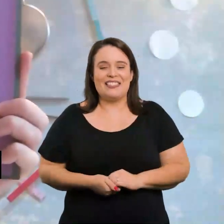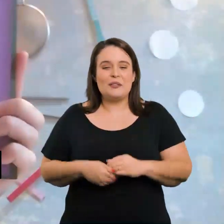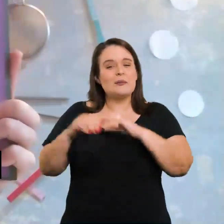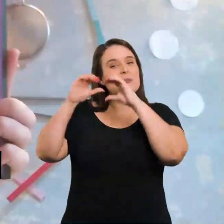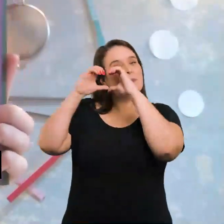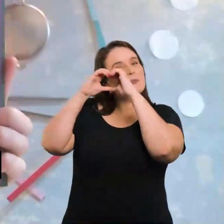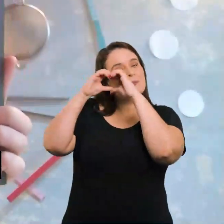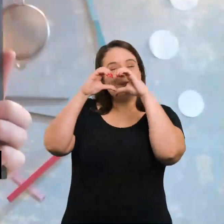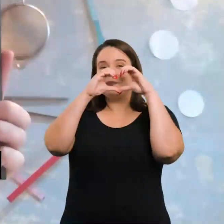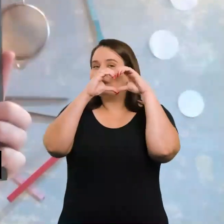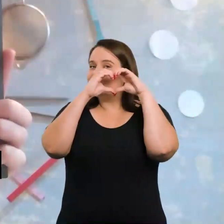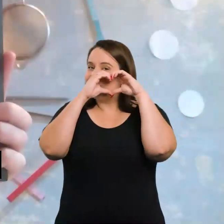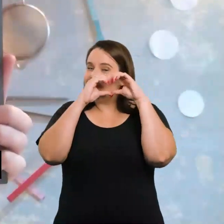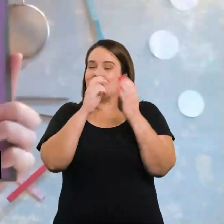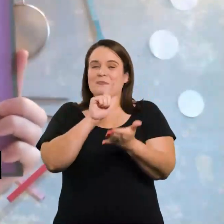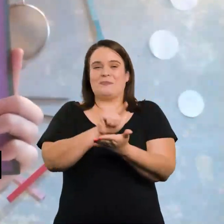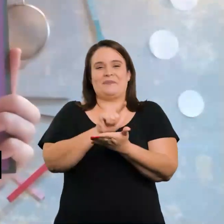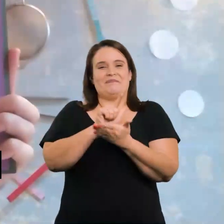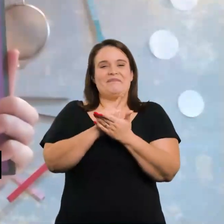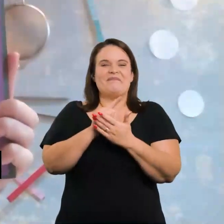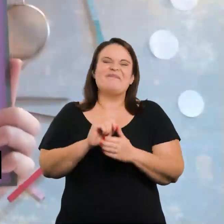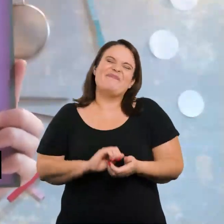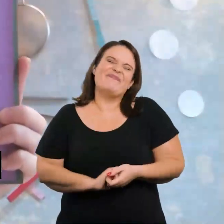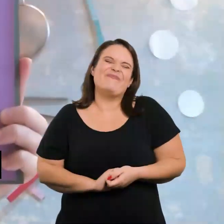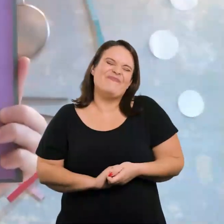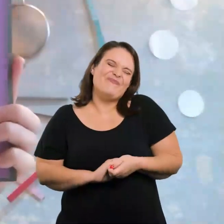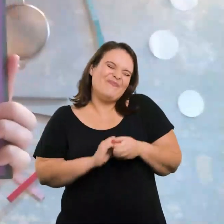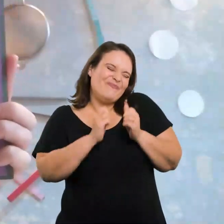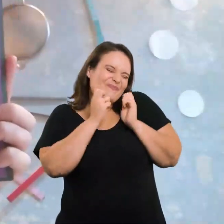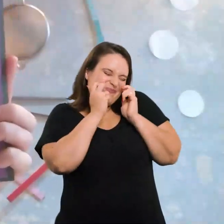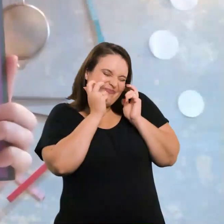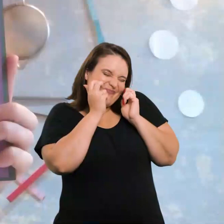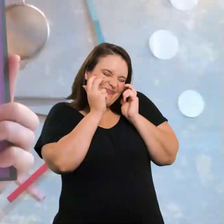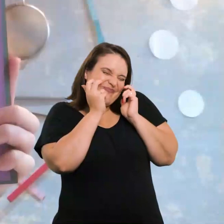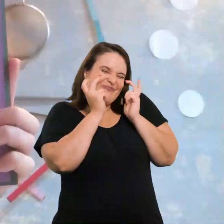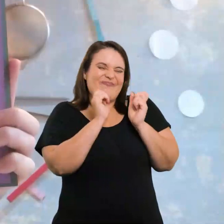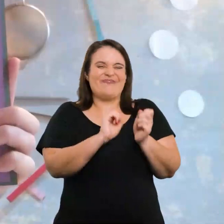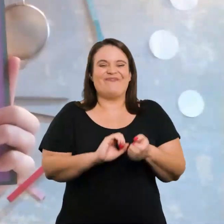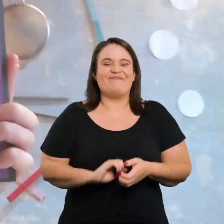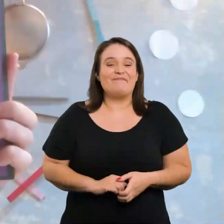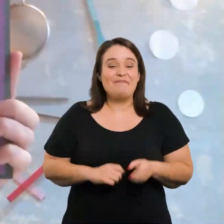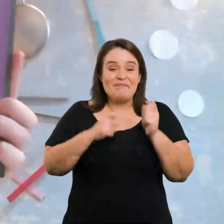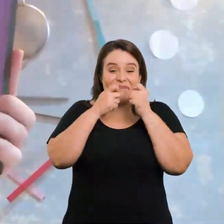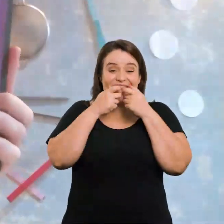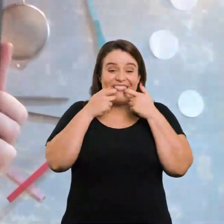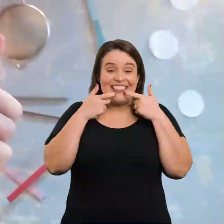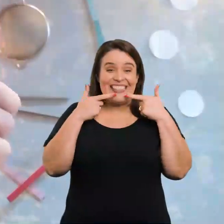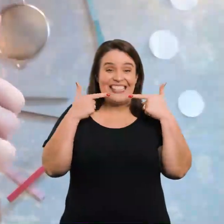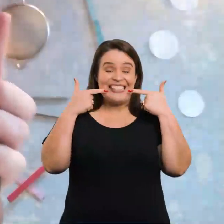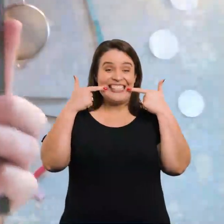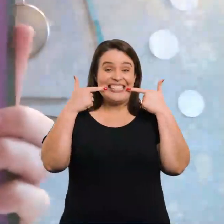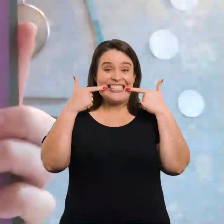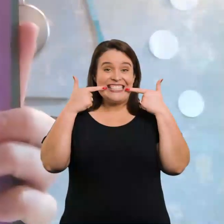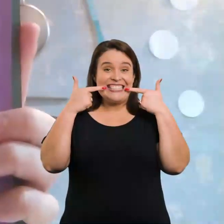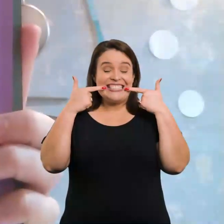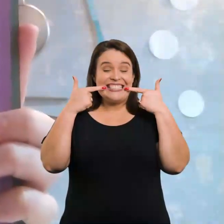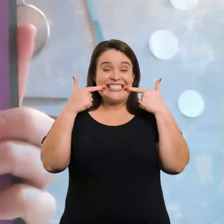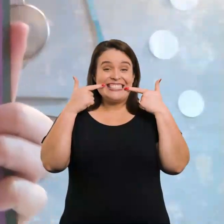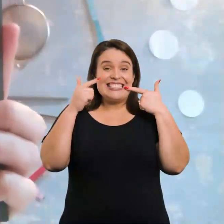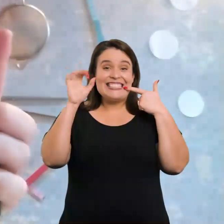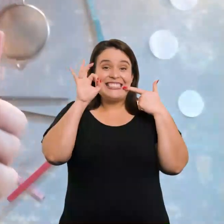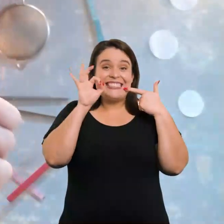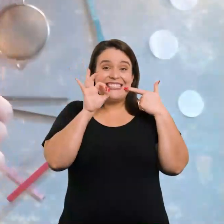nas bochechas, dois coraçõezinhos recortados de papéis, para parecer que ela está envergonhada, vermelhinha, e a boca feliz,